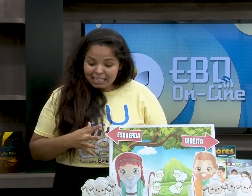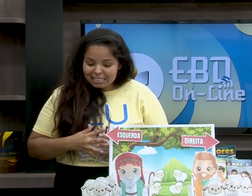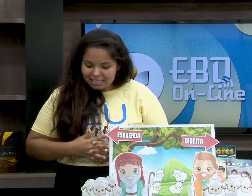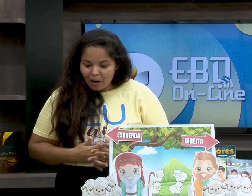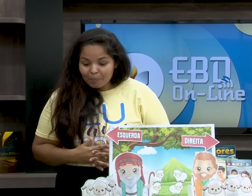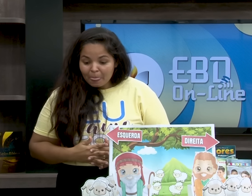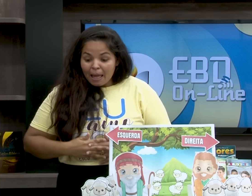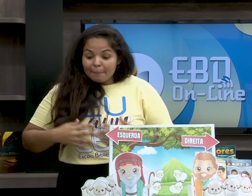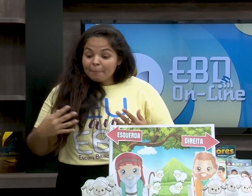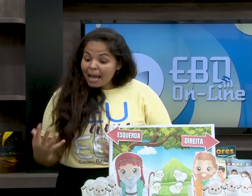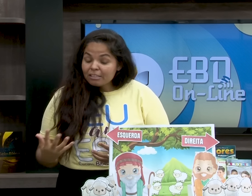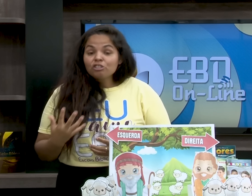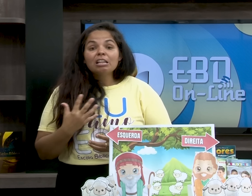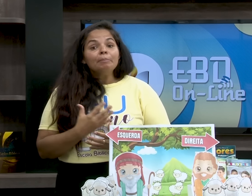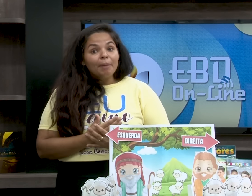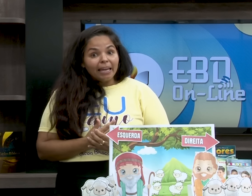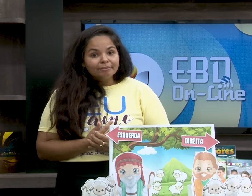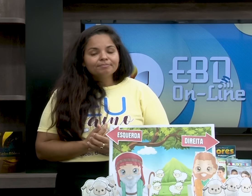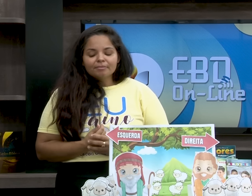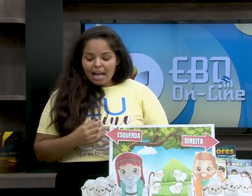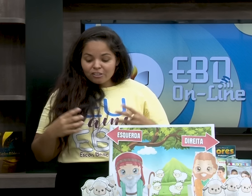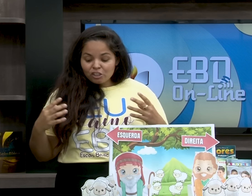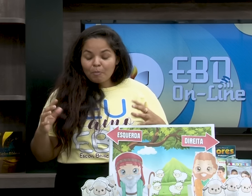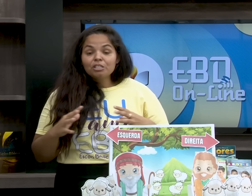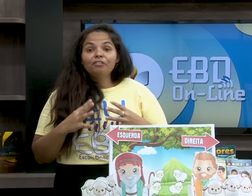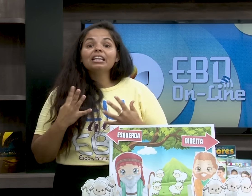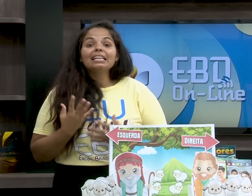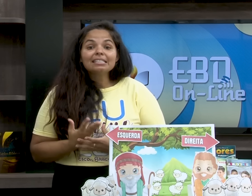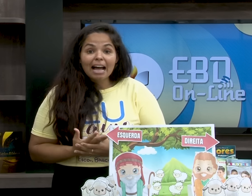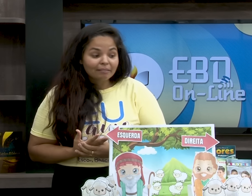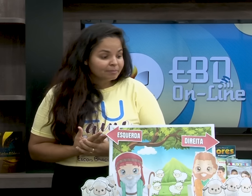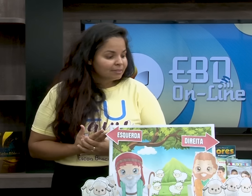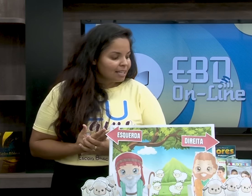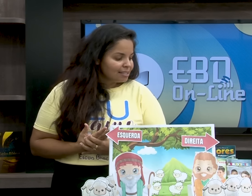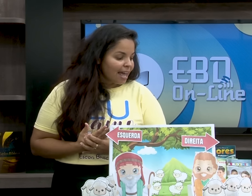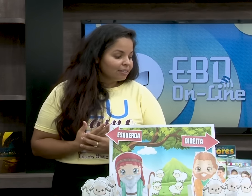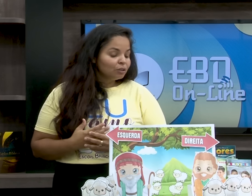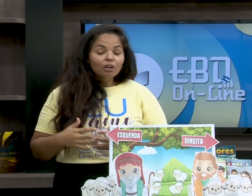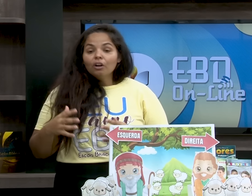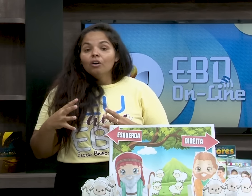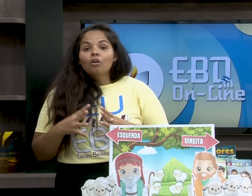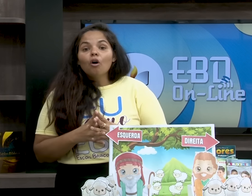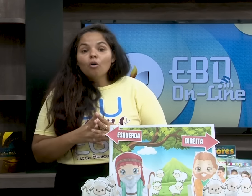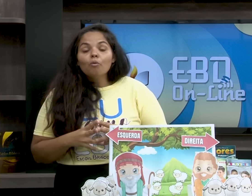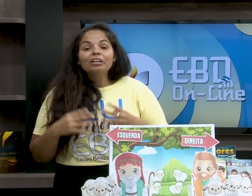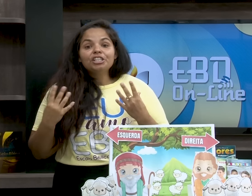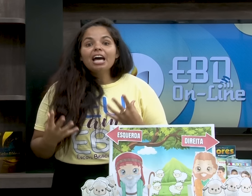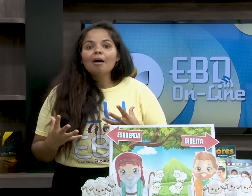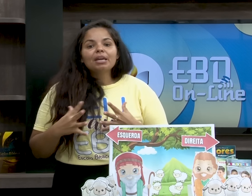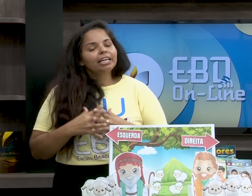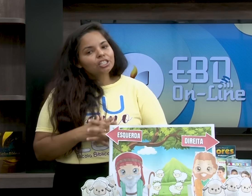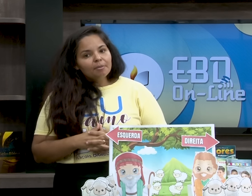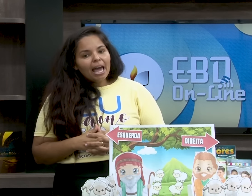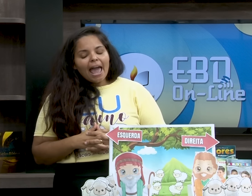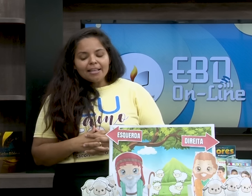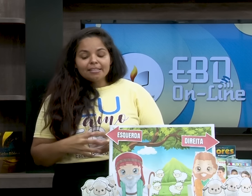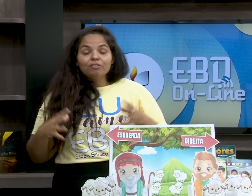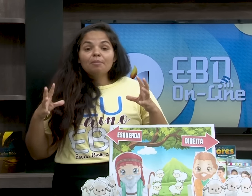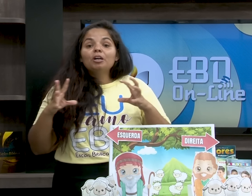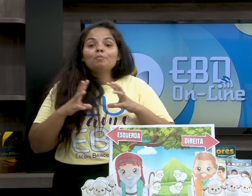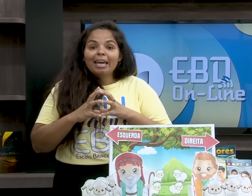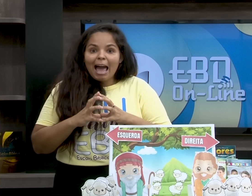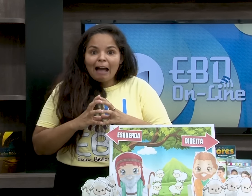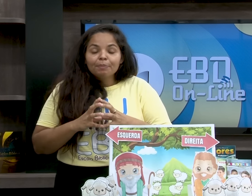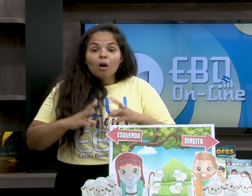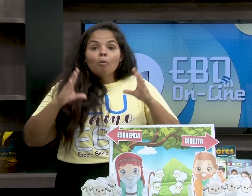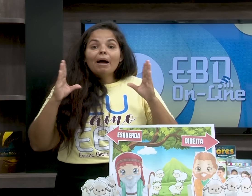aprendeu da lição. Mas também a gente pode finalizar, tá certo? Com uma dinâmica. Que dinâmica